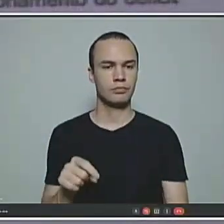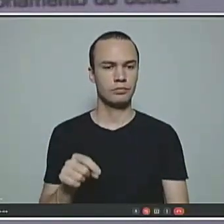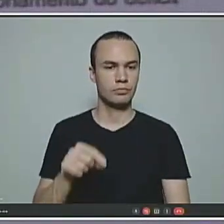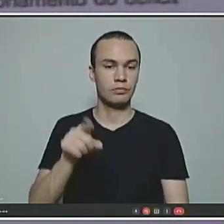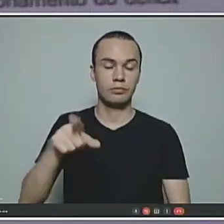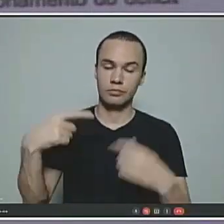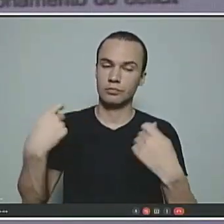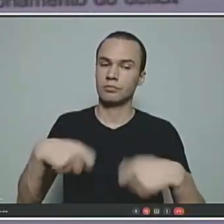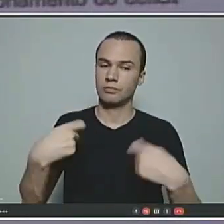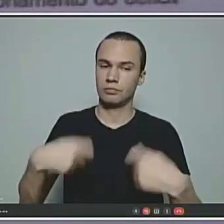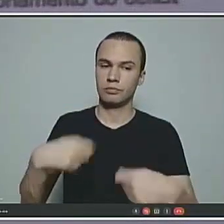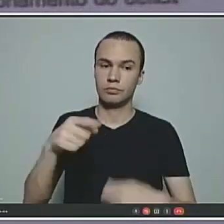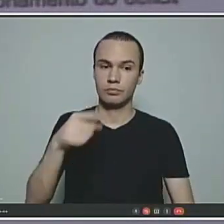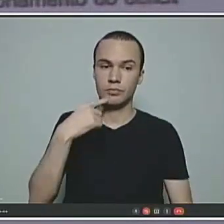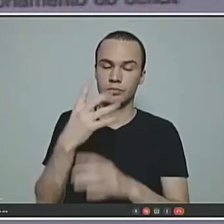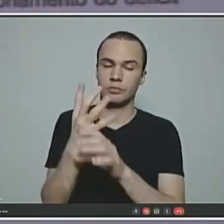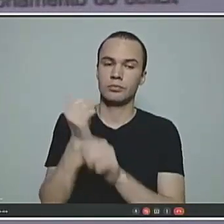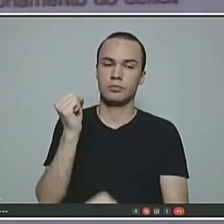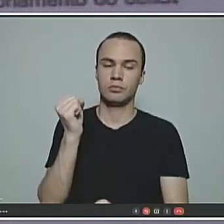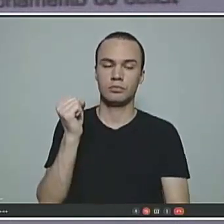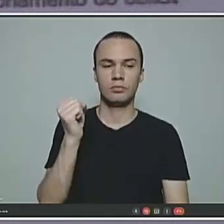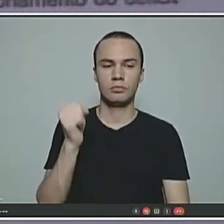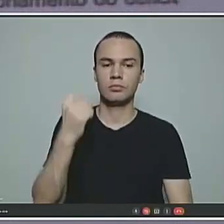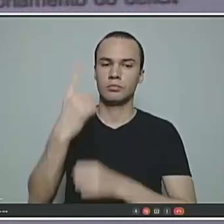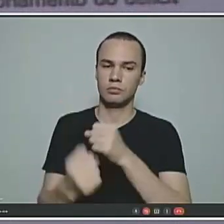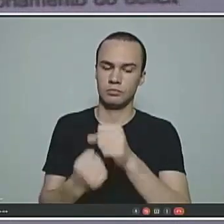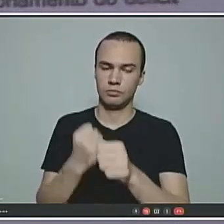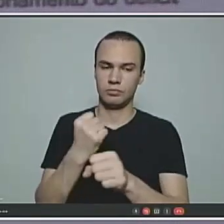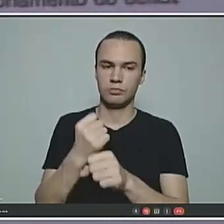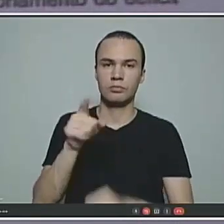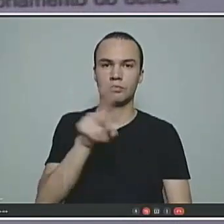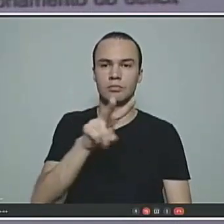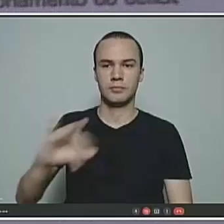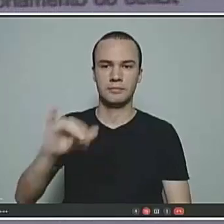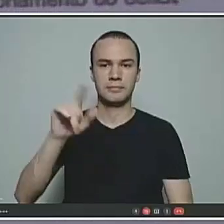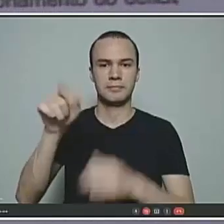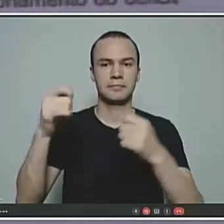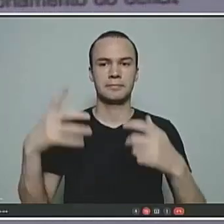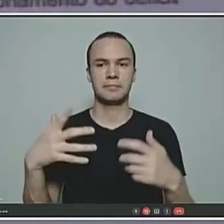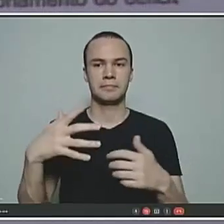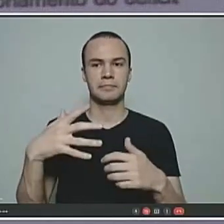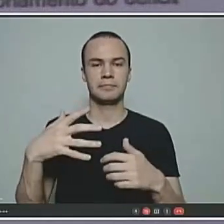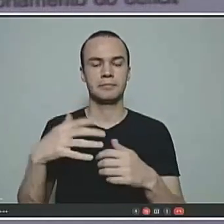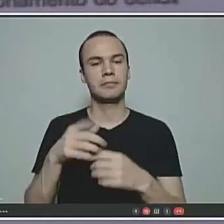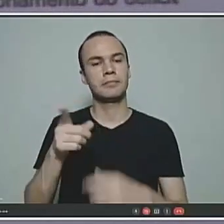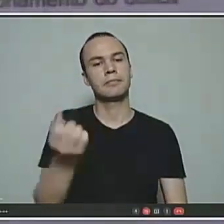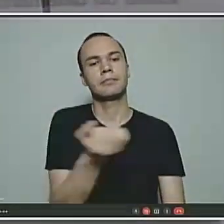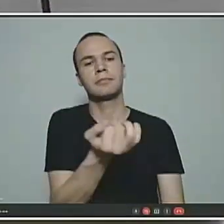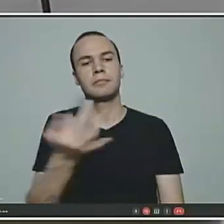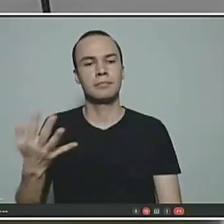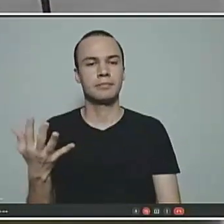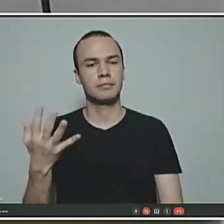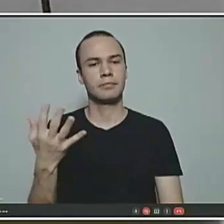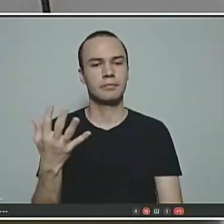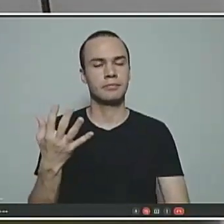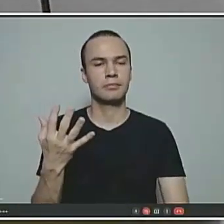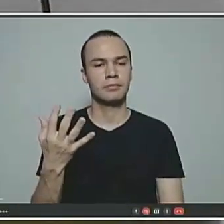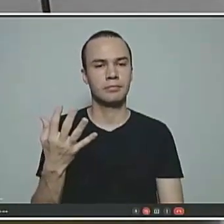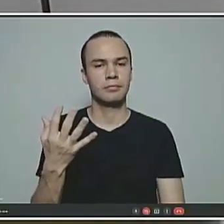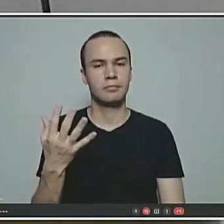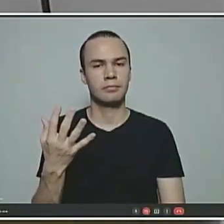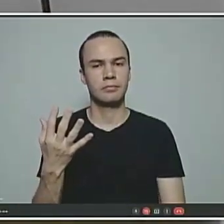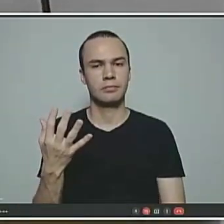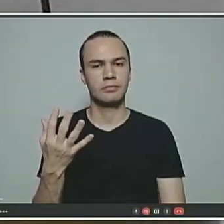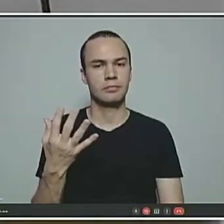necessário o cálculo atorial anual, que vai trazer o quanto o